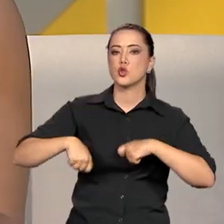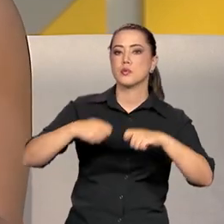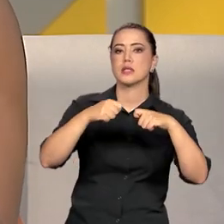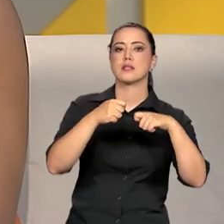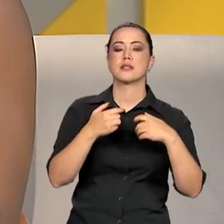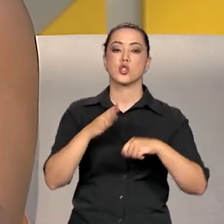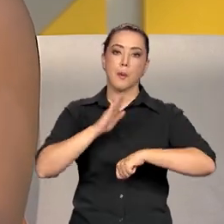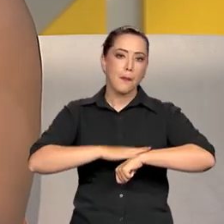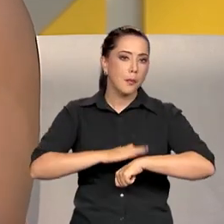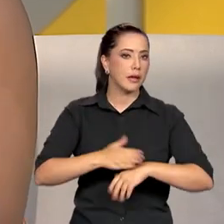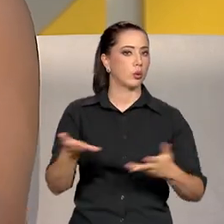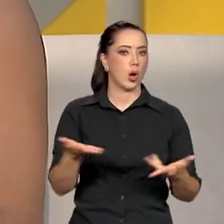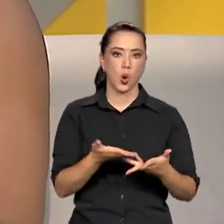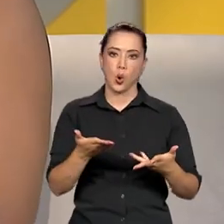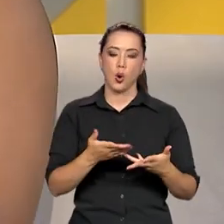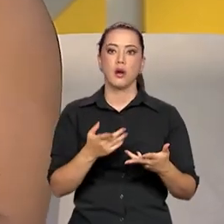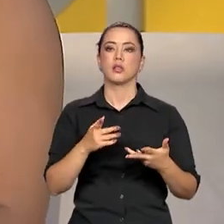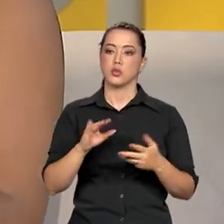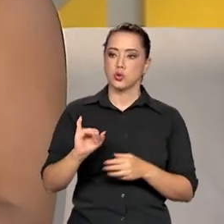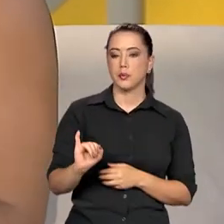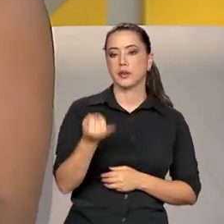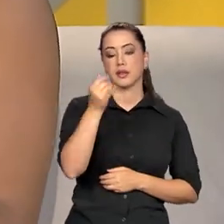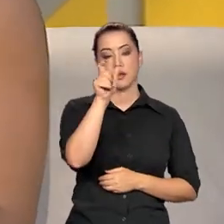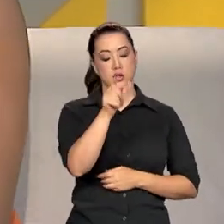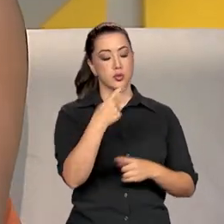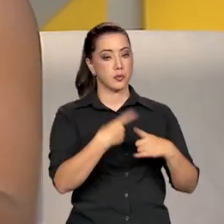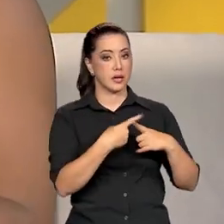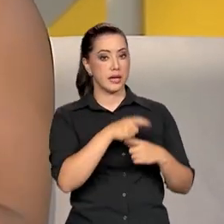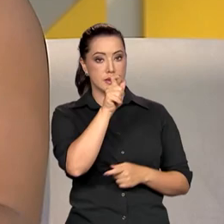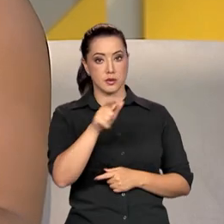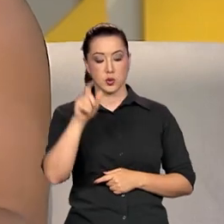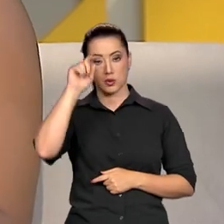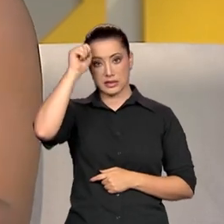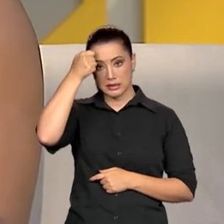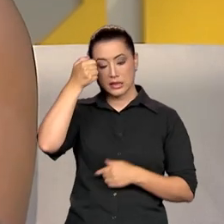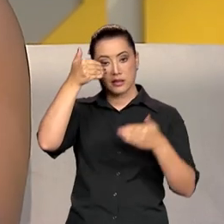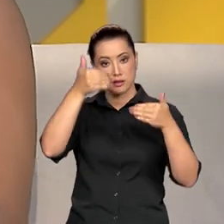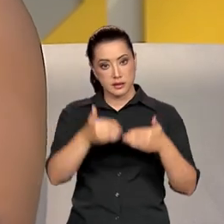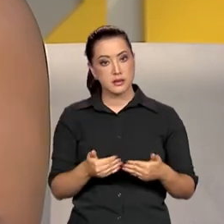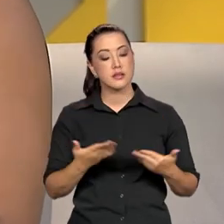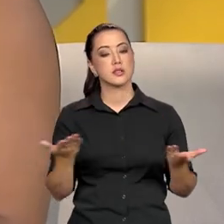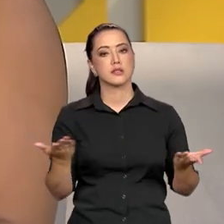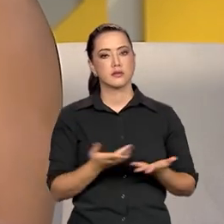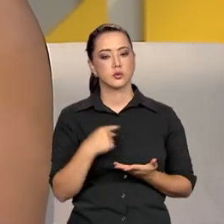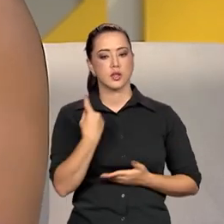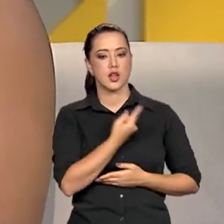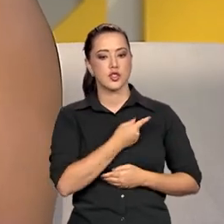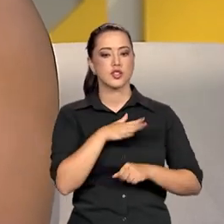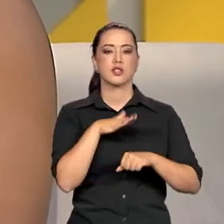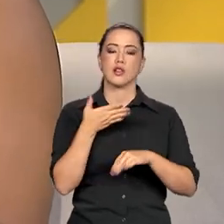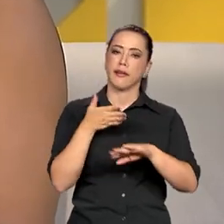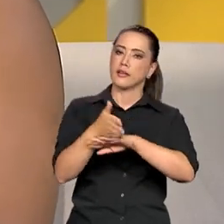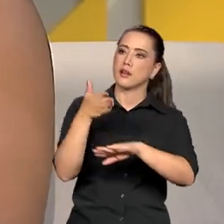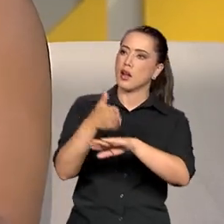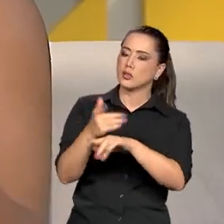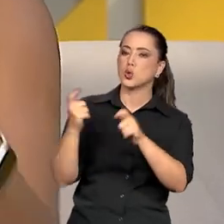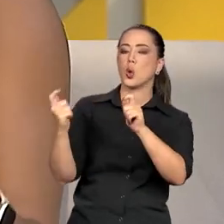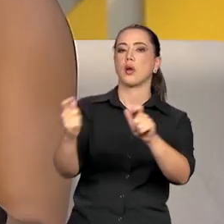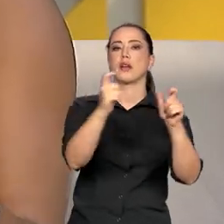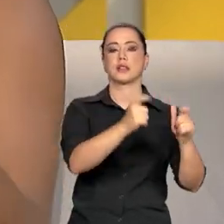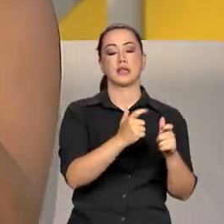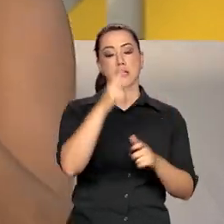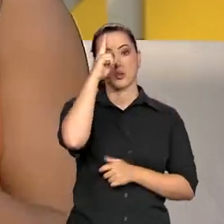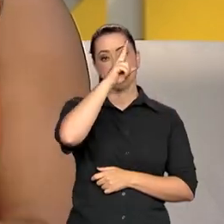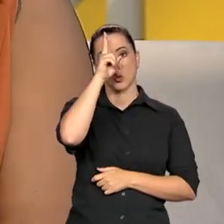abrir esse espaço, sabe? Porque as pessoas negras estão tomando, mesmo quando não estão abrindo, a gente está conseguindo adentrar e chegar a lugares que,